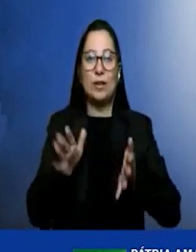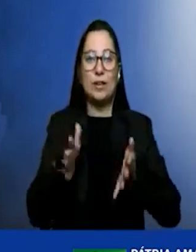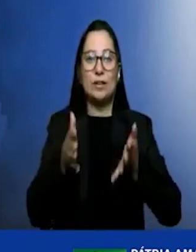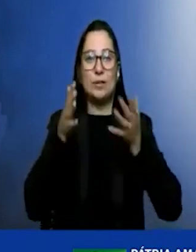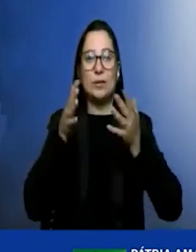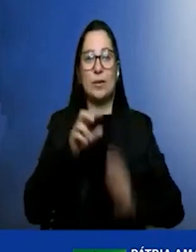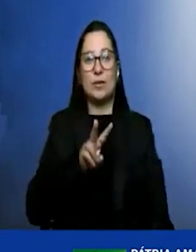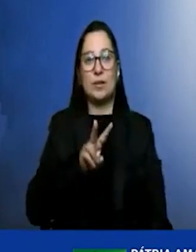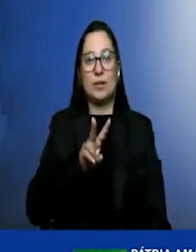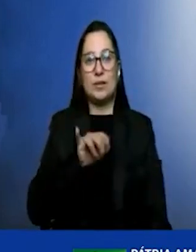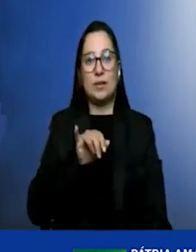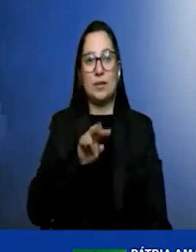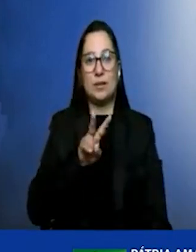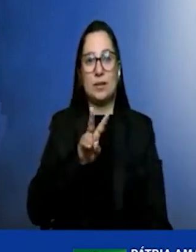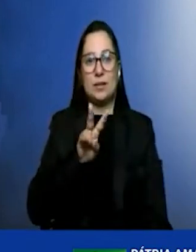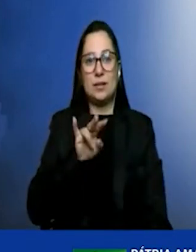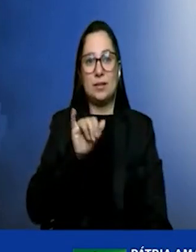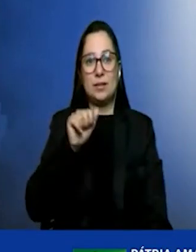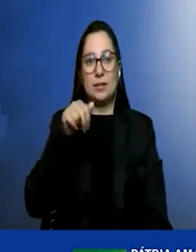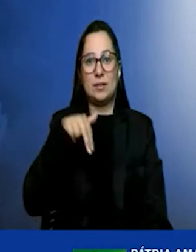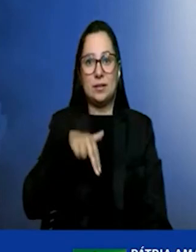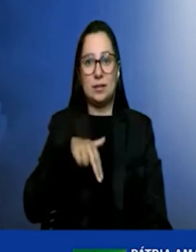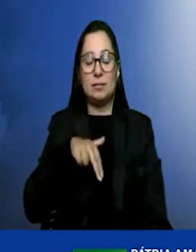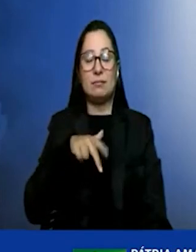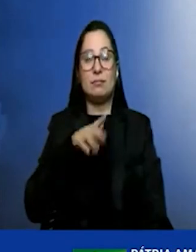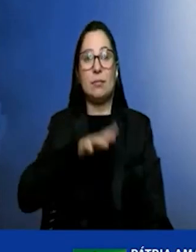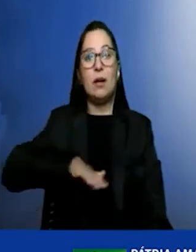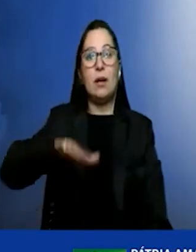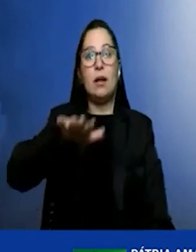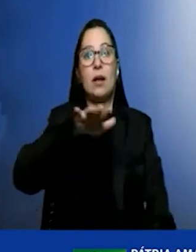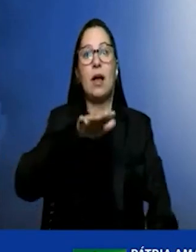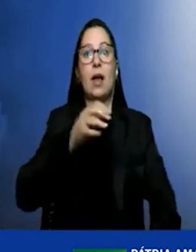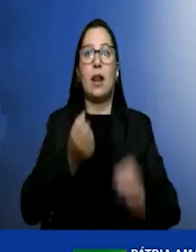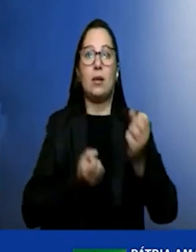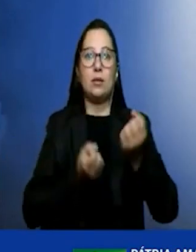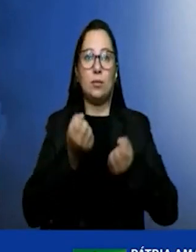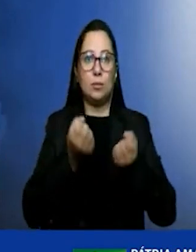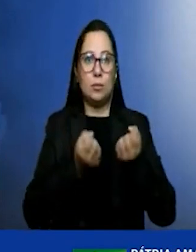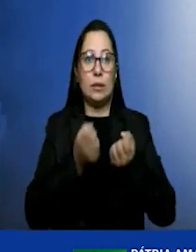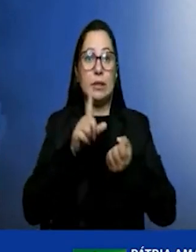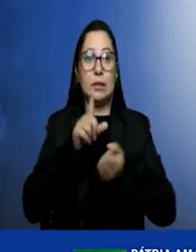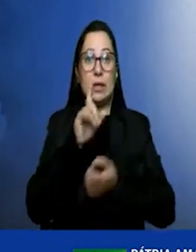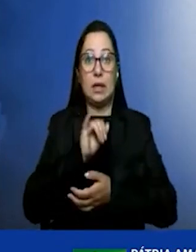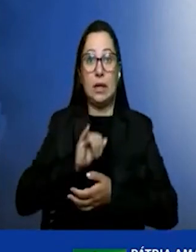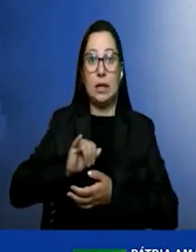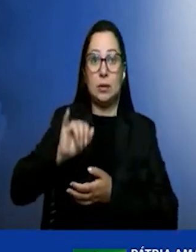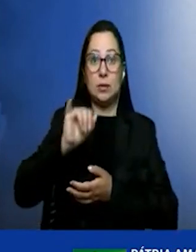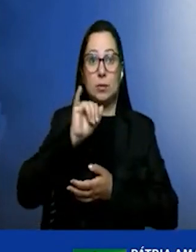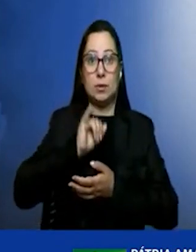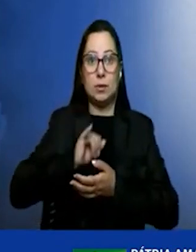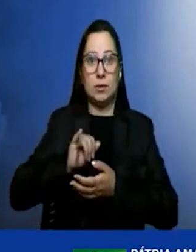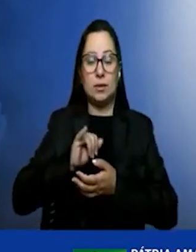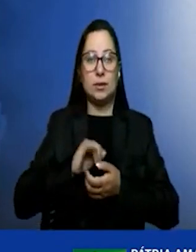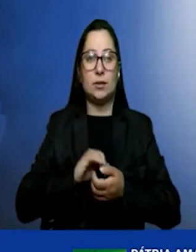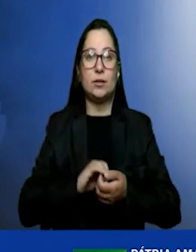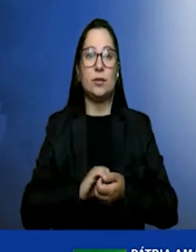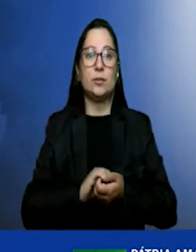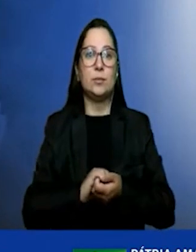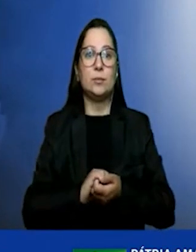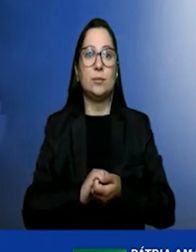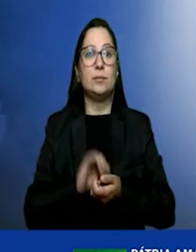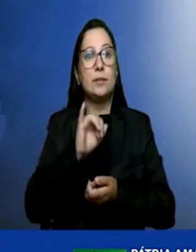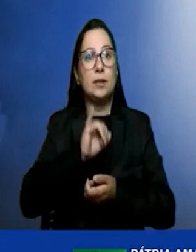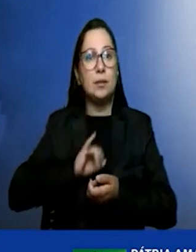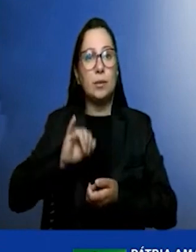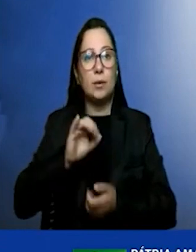que está no setor automobilístico, todos nós sabemos a importância que tem um setor automobilístico, a importância do que a Toyota está